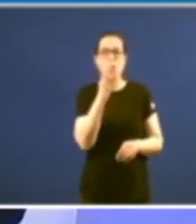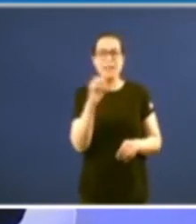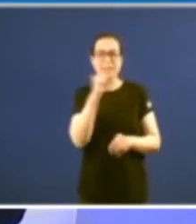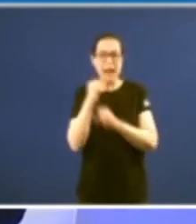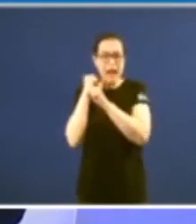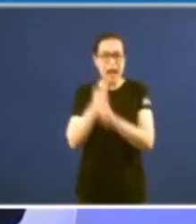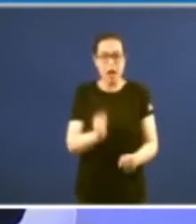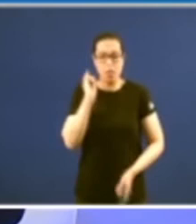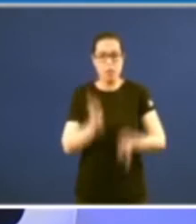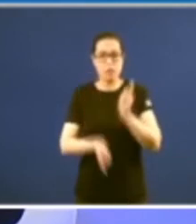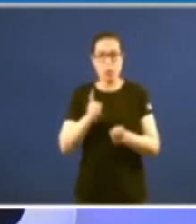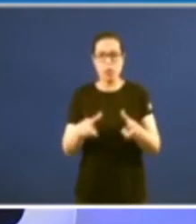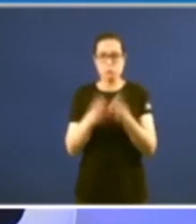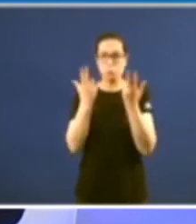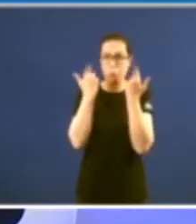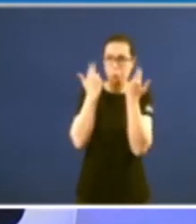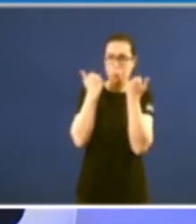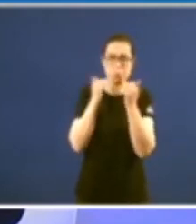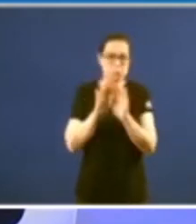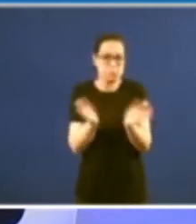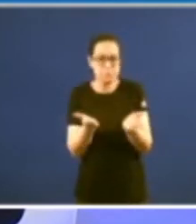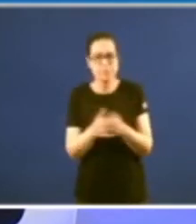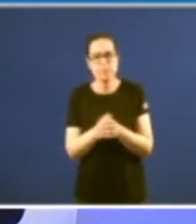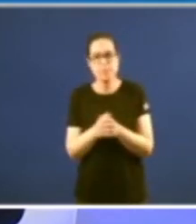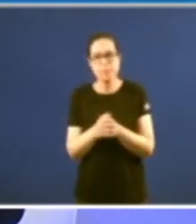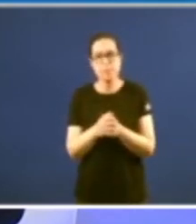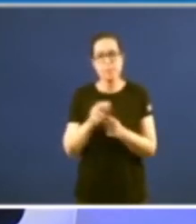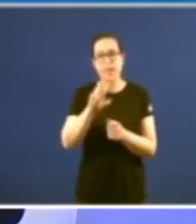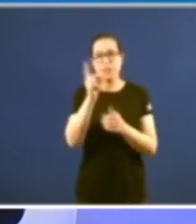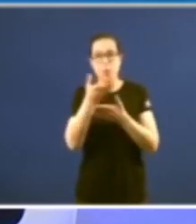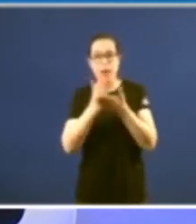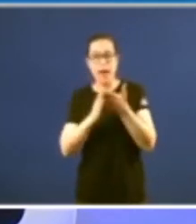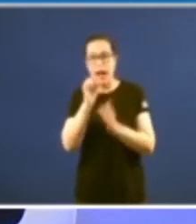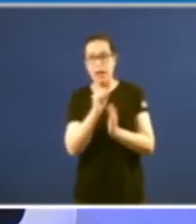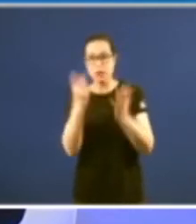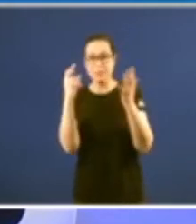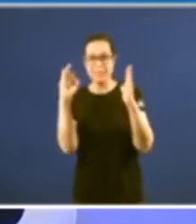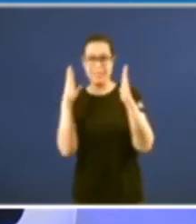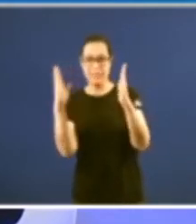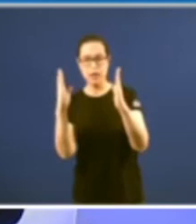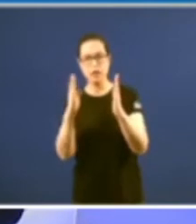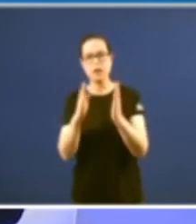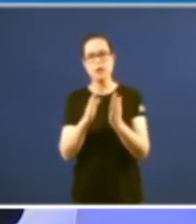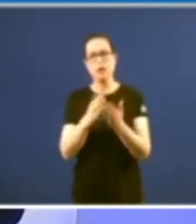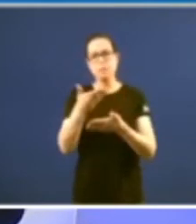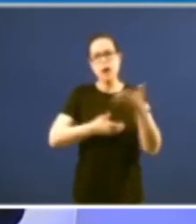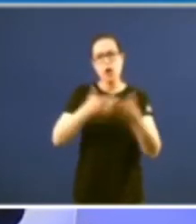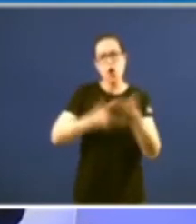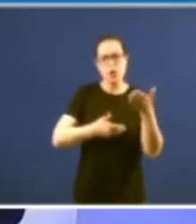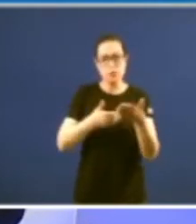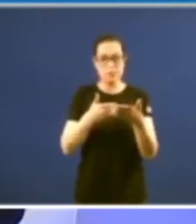a factura Nese diálogo da segunda metade dos anos 70 apreciase nas próximas páginas dos ornais como se vai